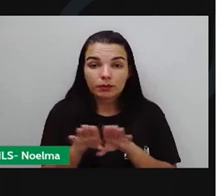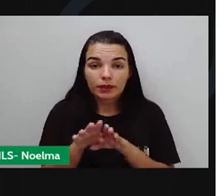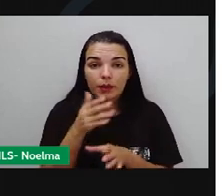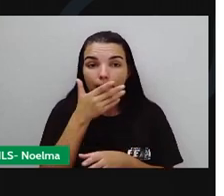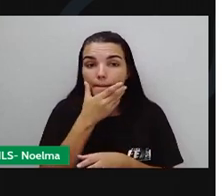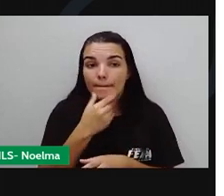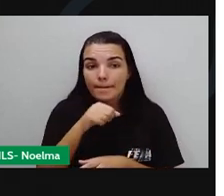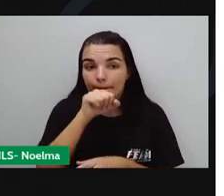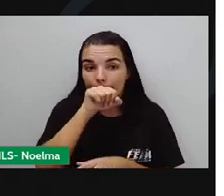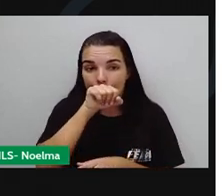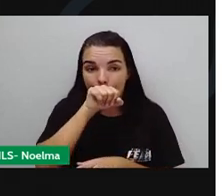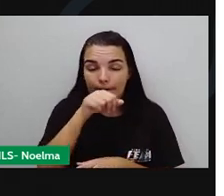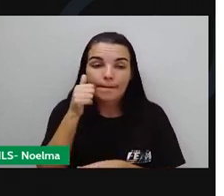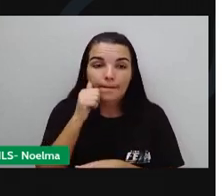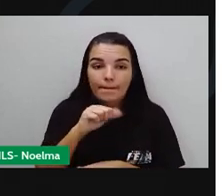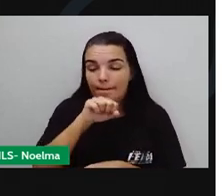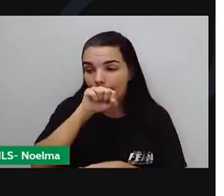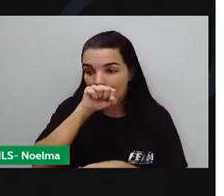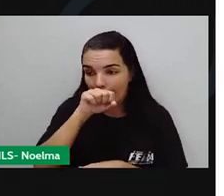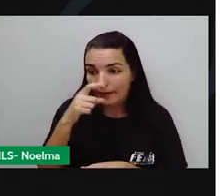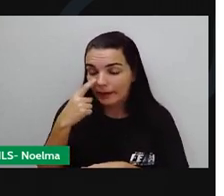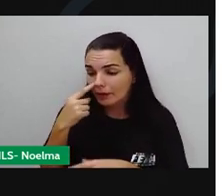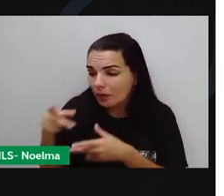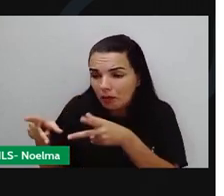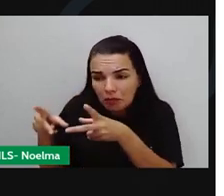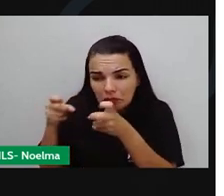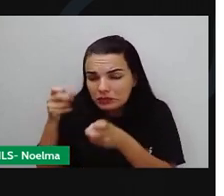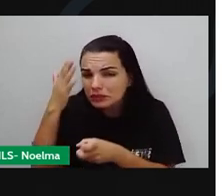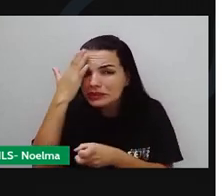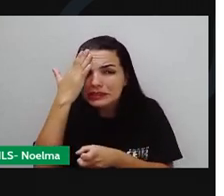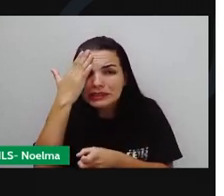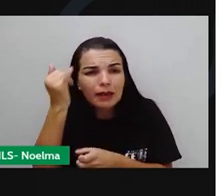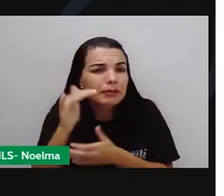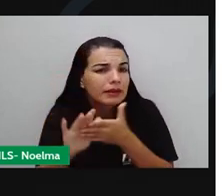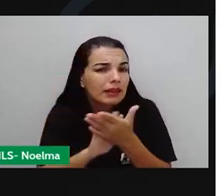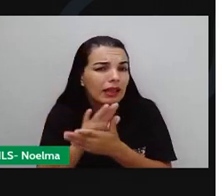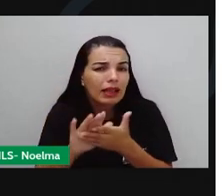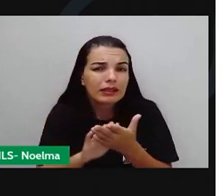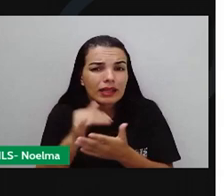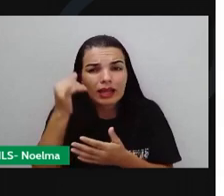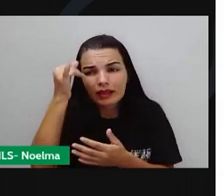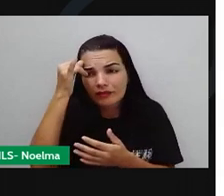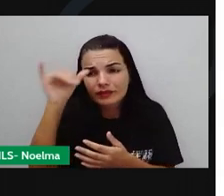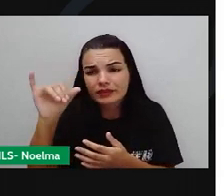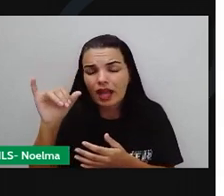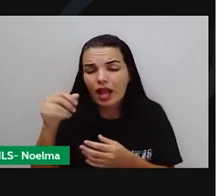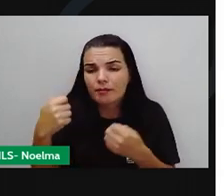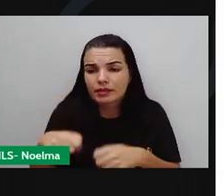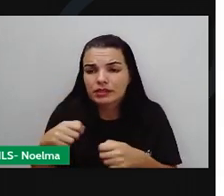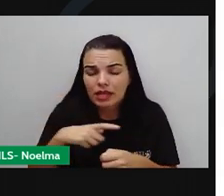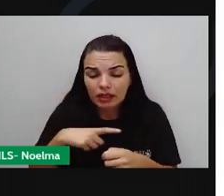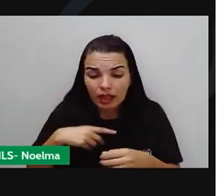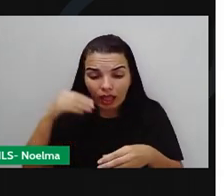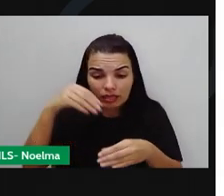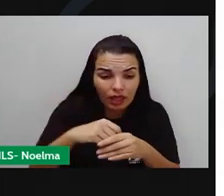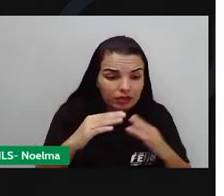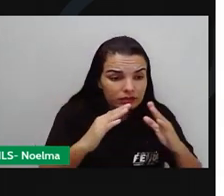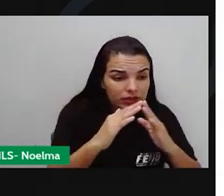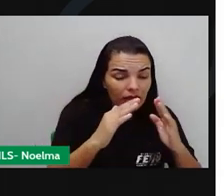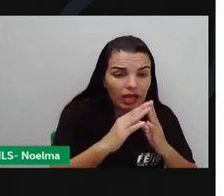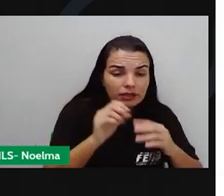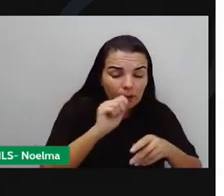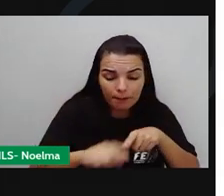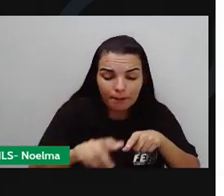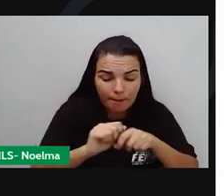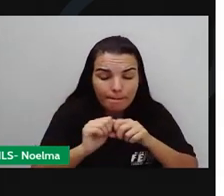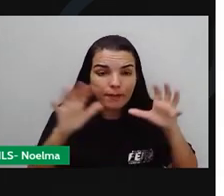vezes eles adquirem esses fogos sem os pais saberem. E às vezes os acidentes acontecem até dentro de casa. Que medidas vocês orientam para que